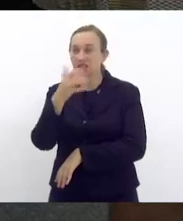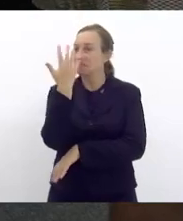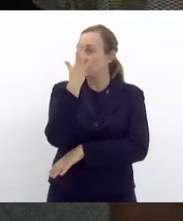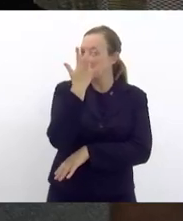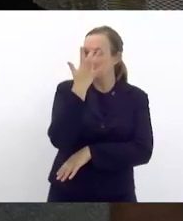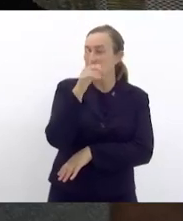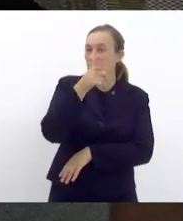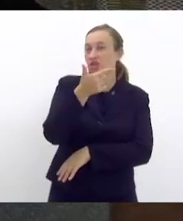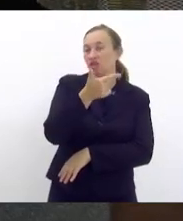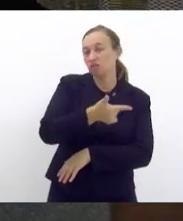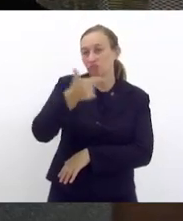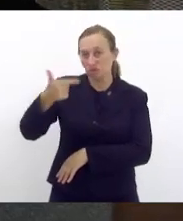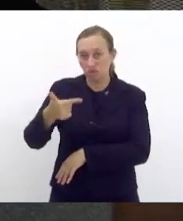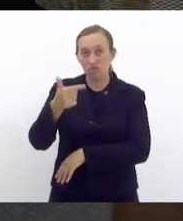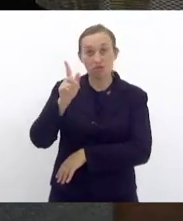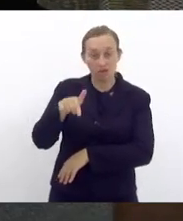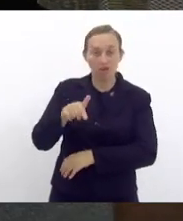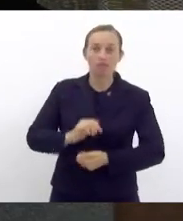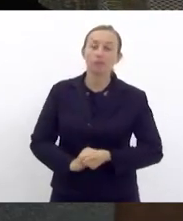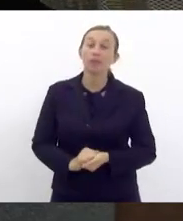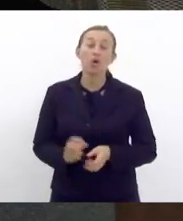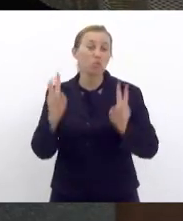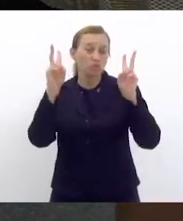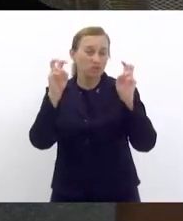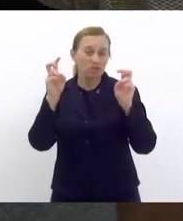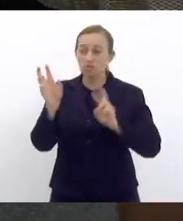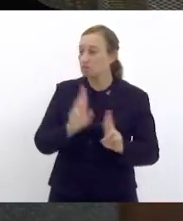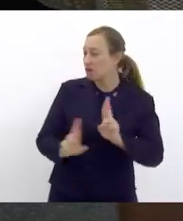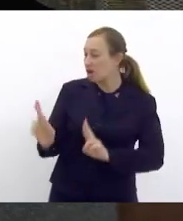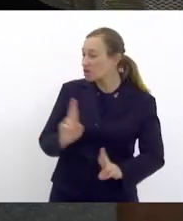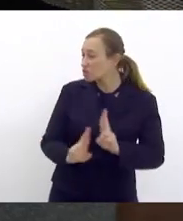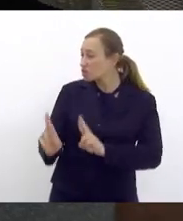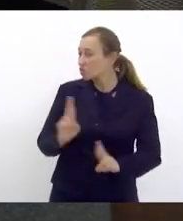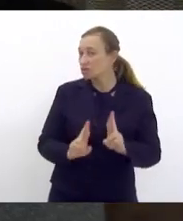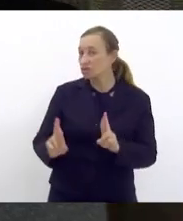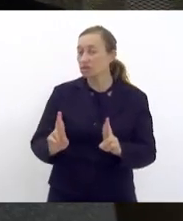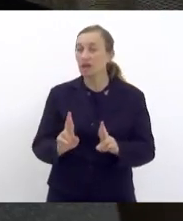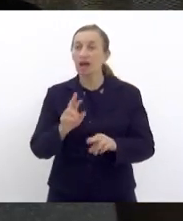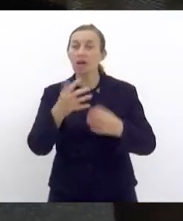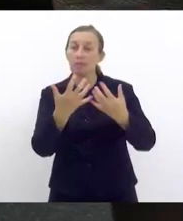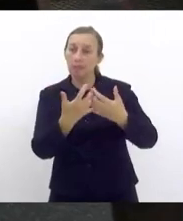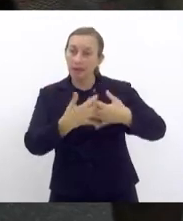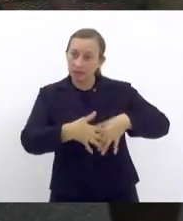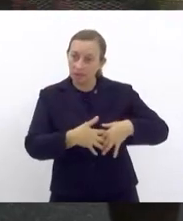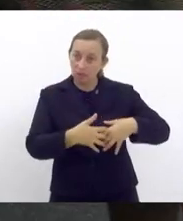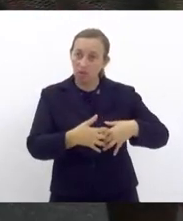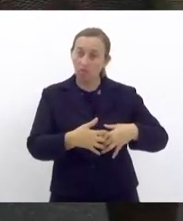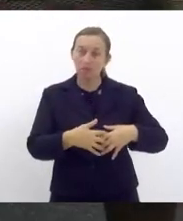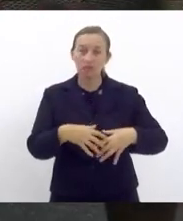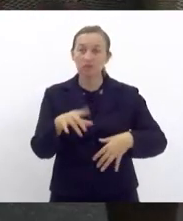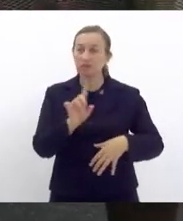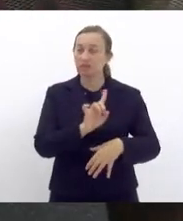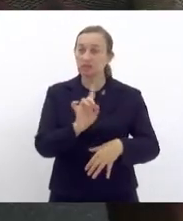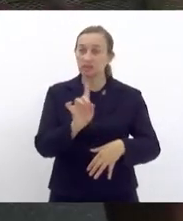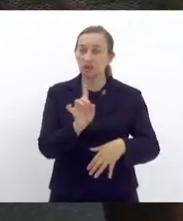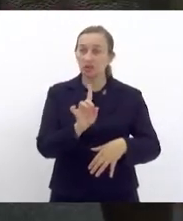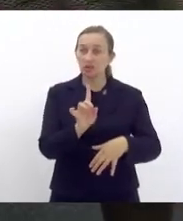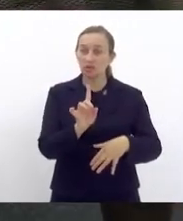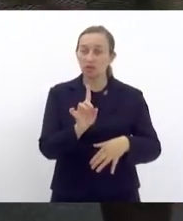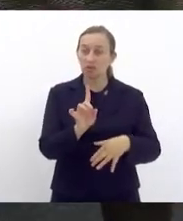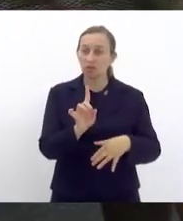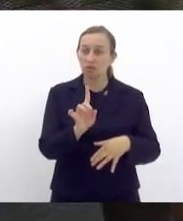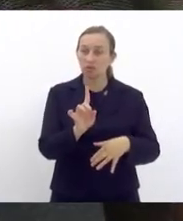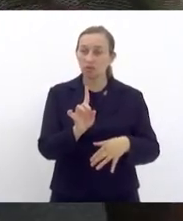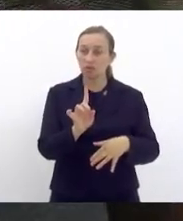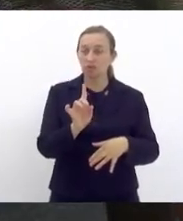2022. As questões relativas à Petrópolis ainda não foram definitivamente